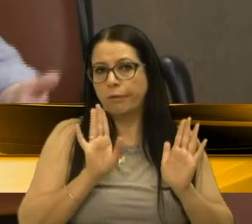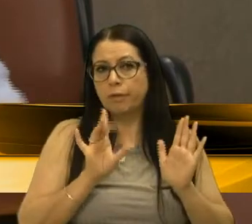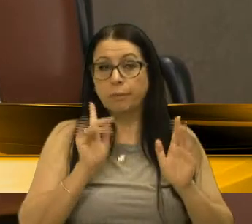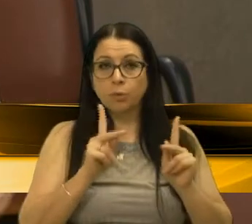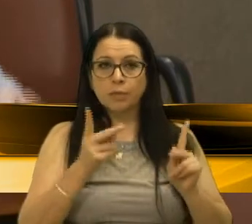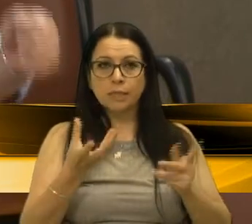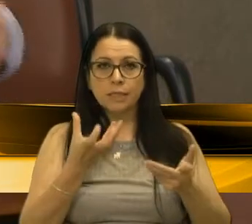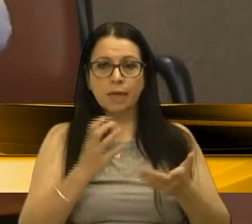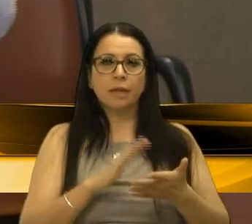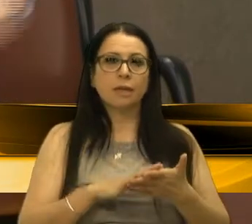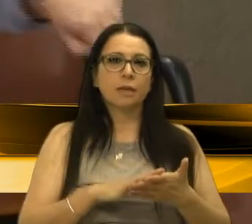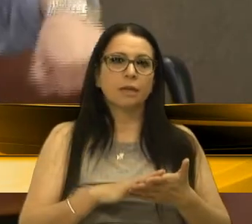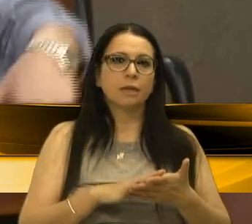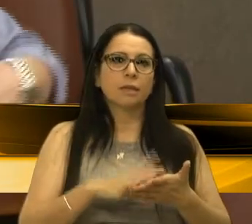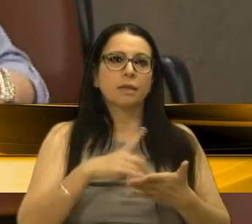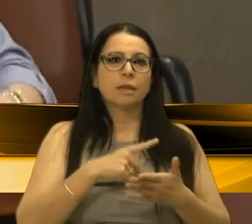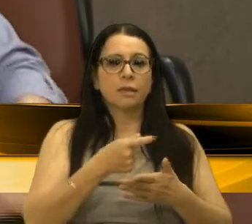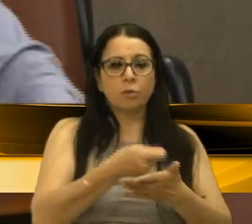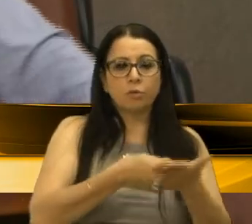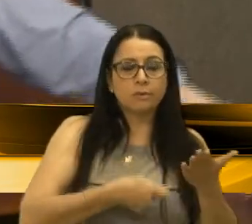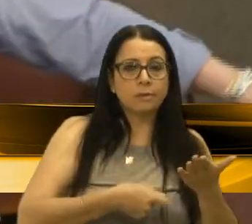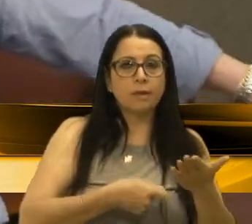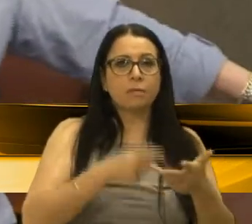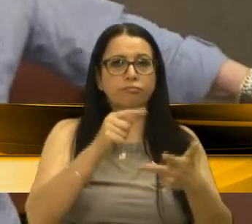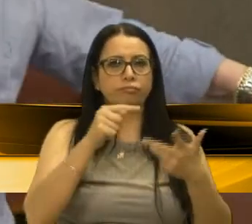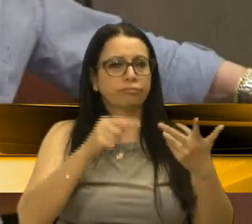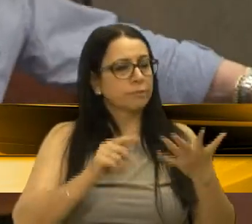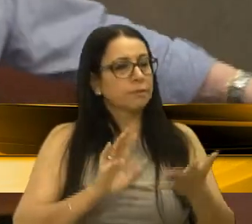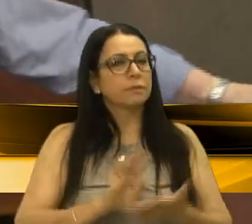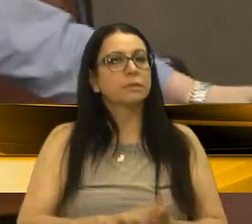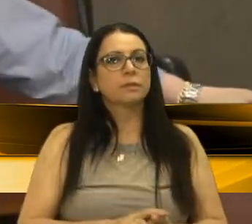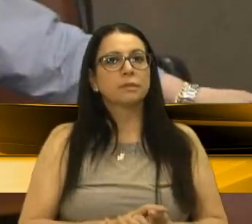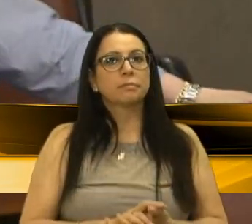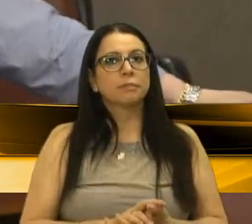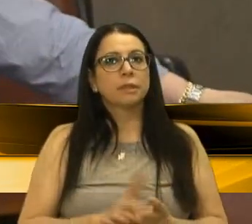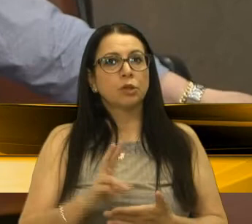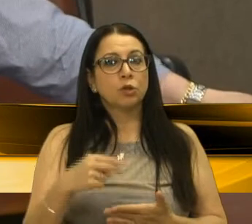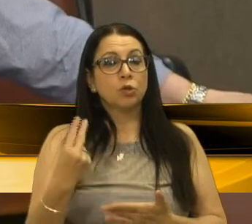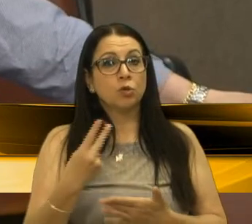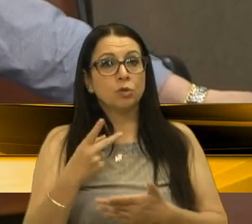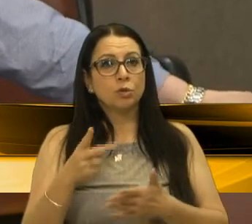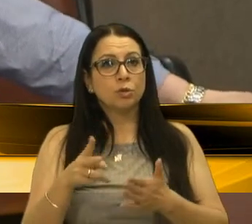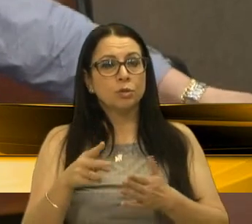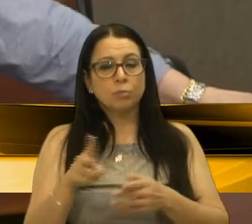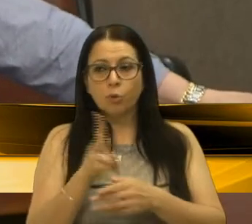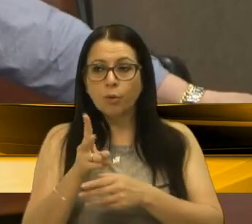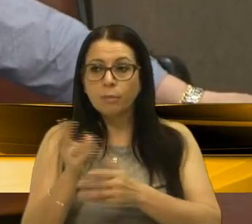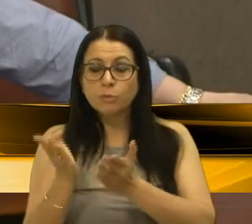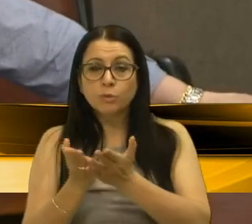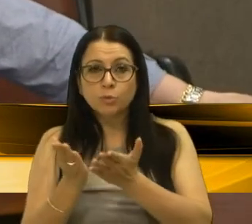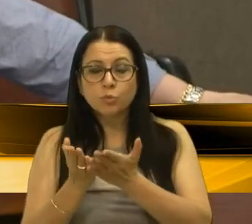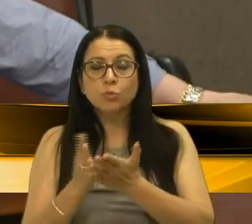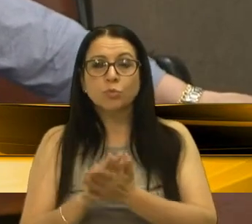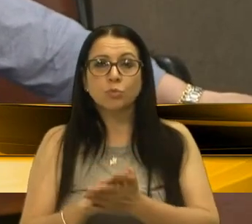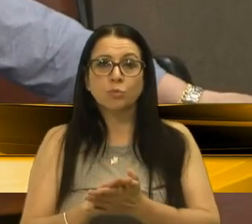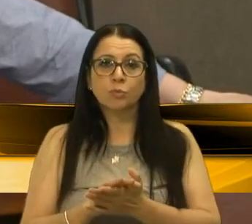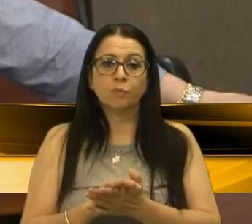se a pessoa quiser, tem que ter autorização, assim por diante. E aí nós buscavamos estudos, inclusive a nível